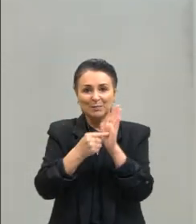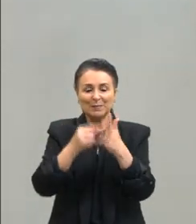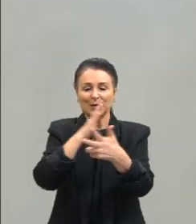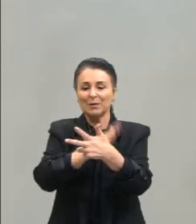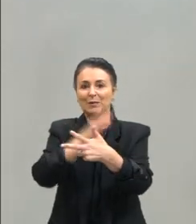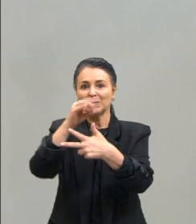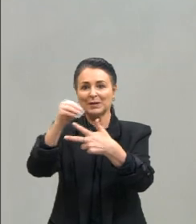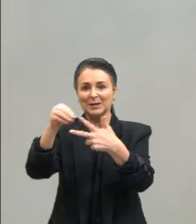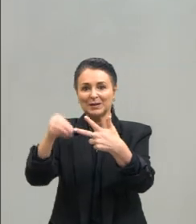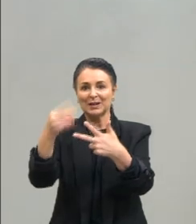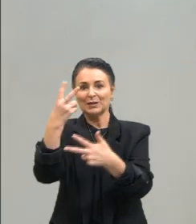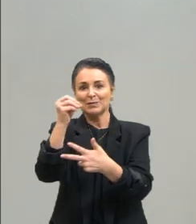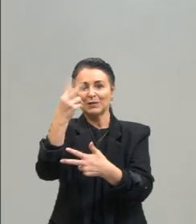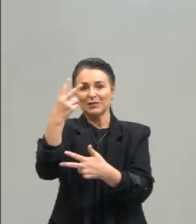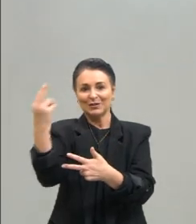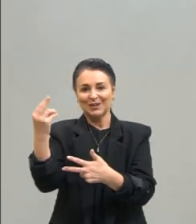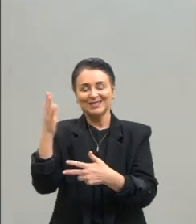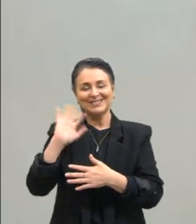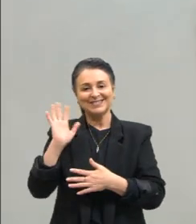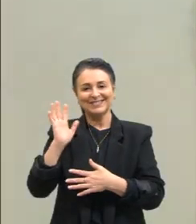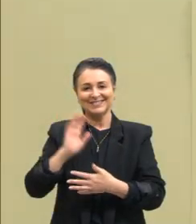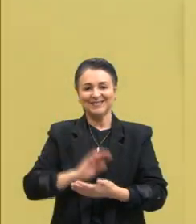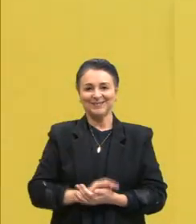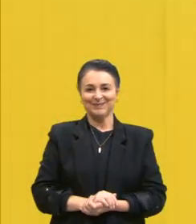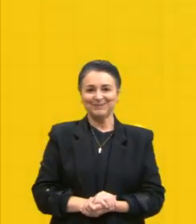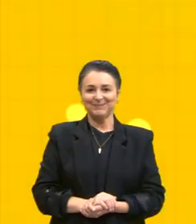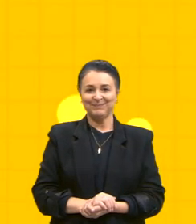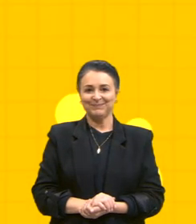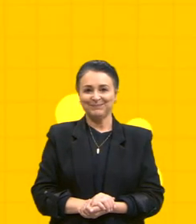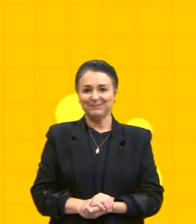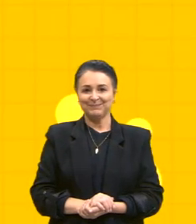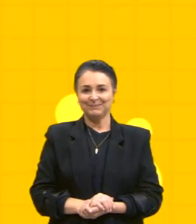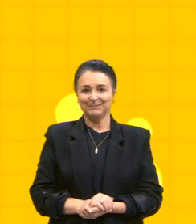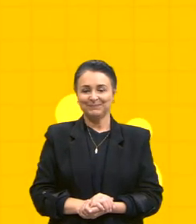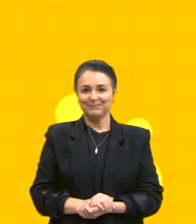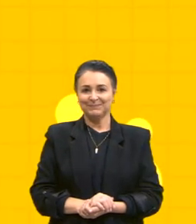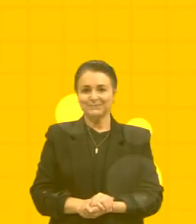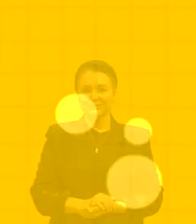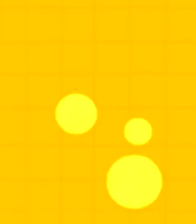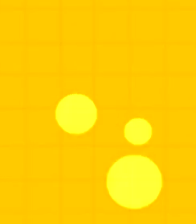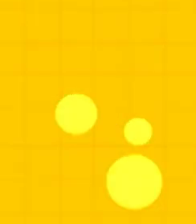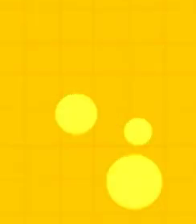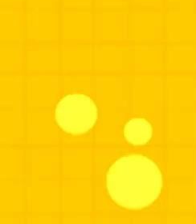2022 tchau tchau e aí